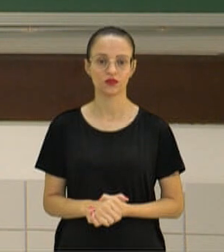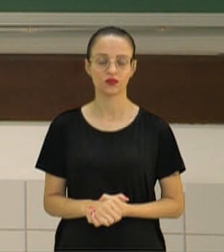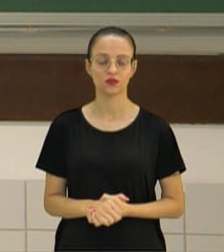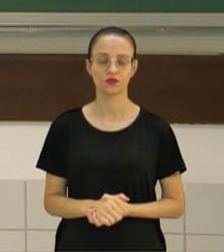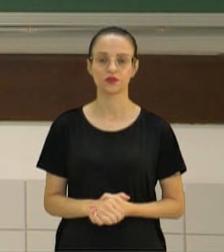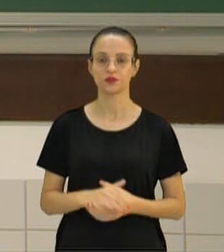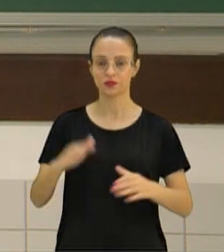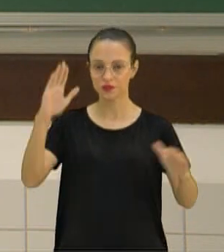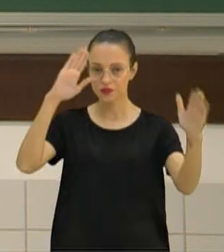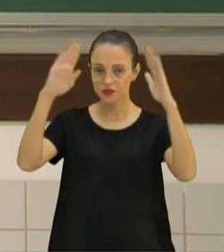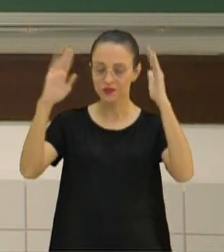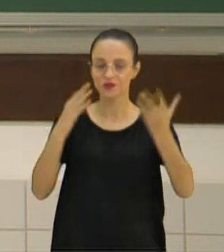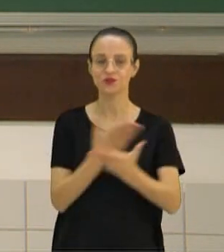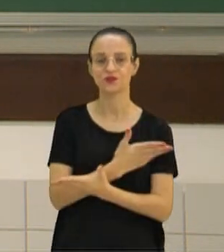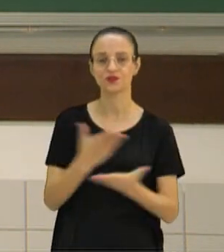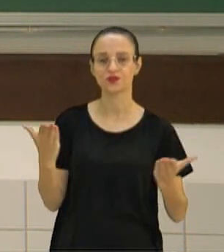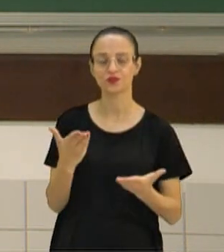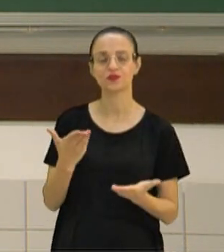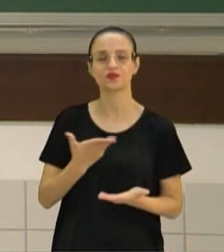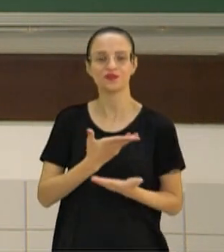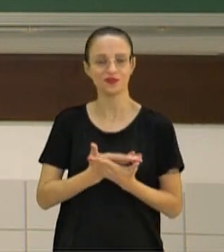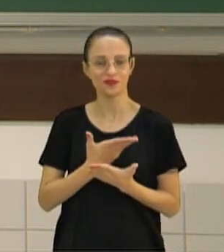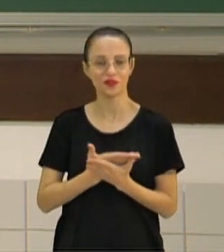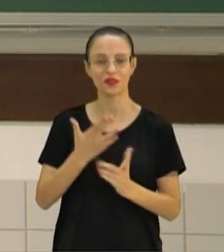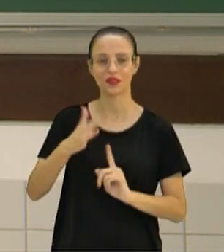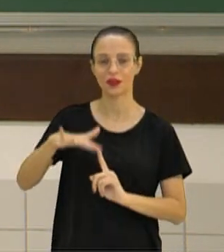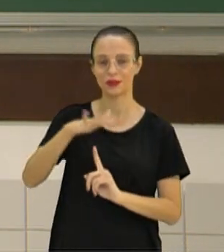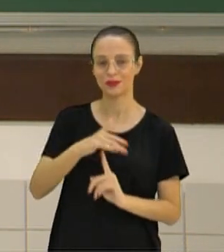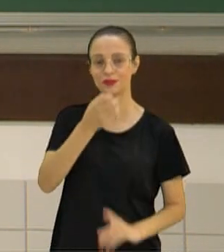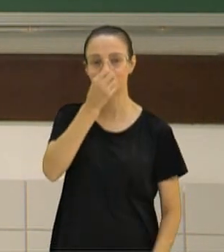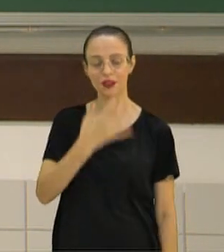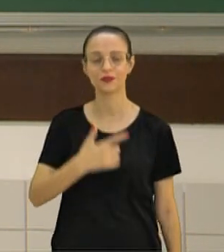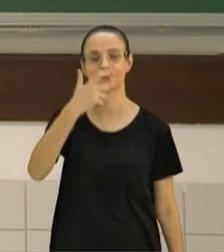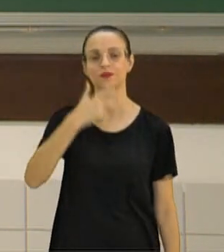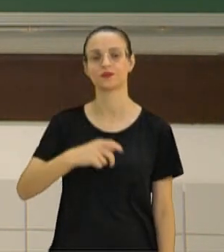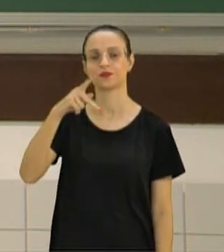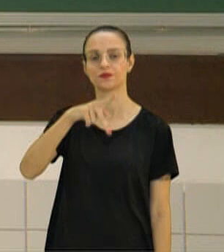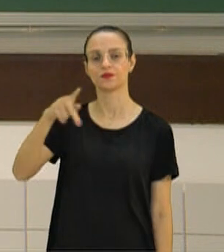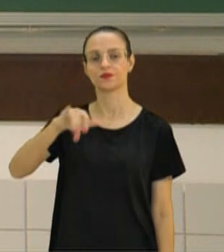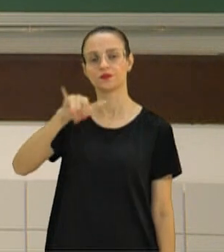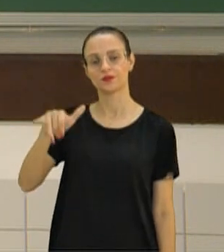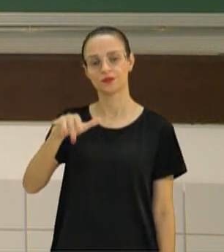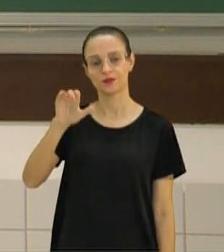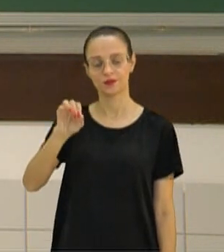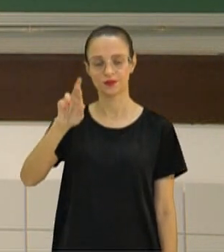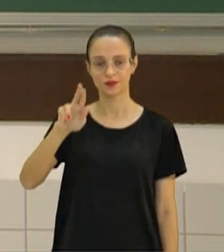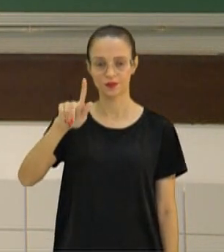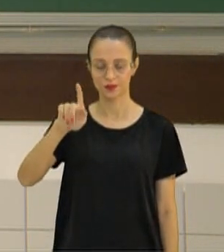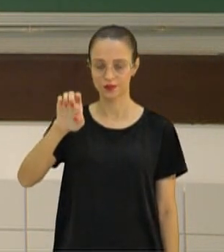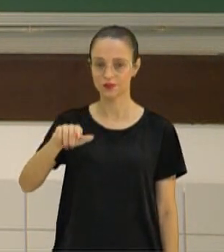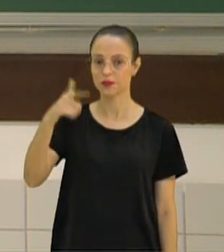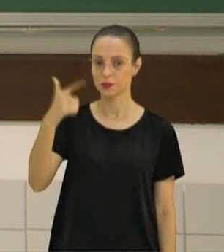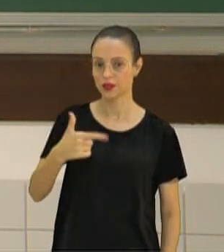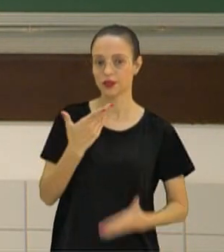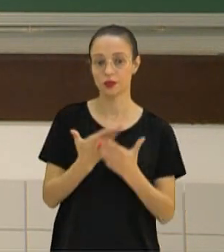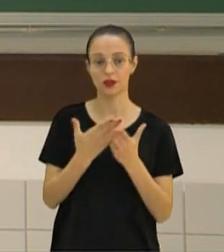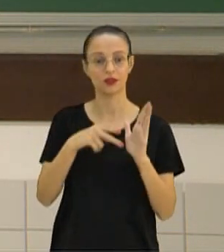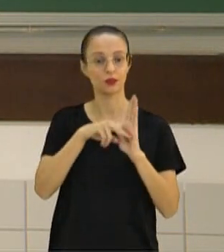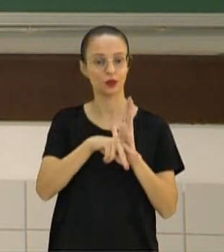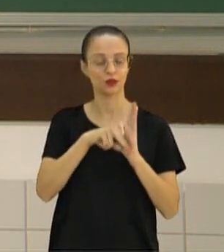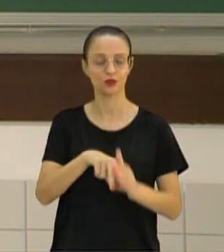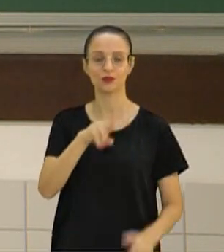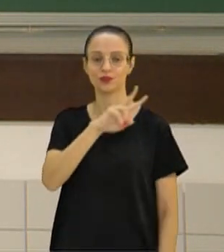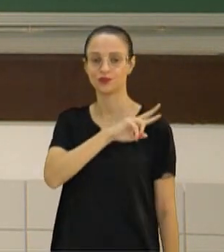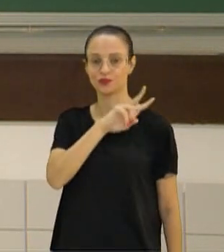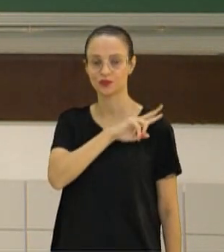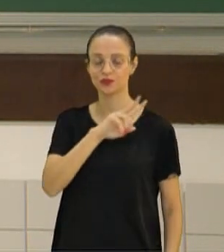Salve, salve, galerinha da Aula Paraná! Tudo bem com vocês? Prof. Jorge na área com mais uma aula de Biologia para a segunda série